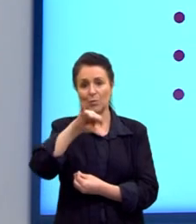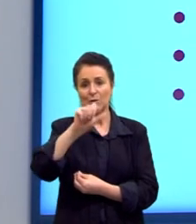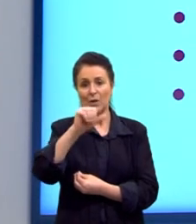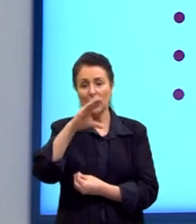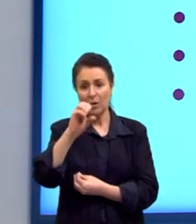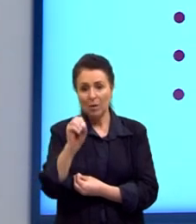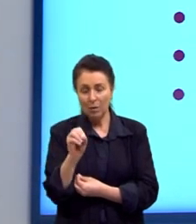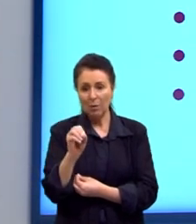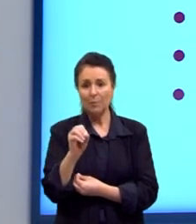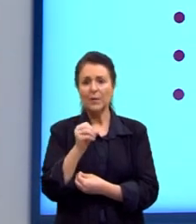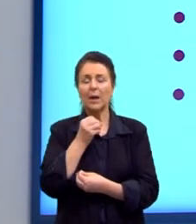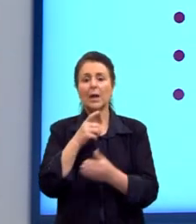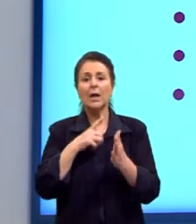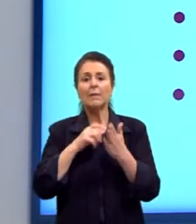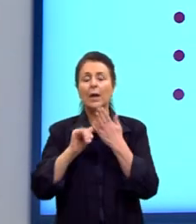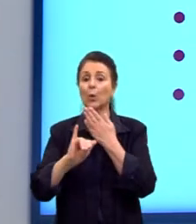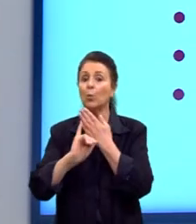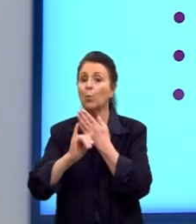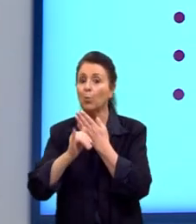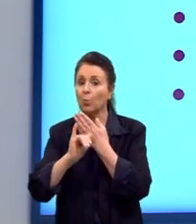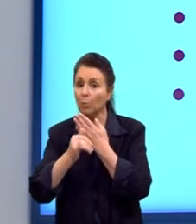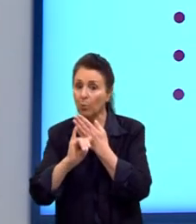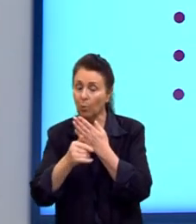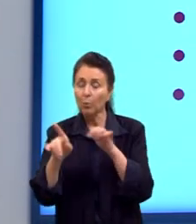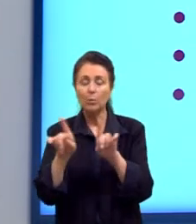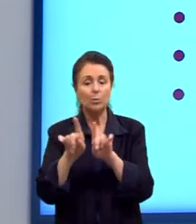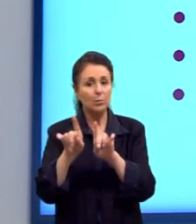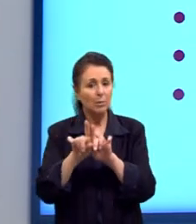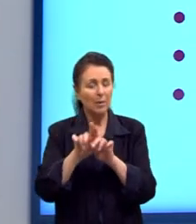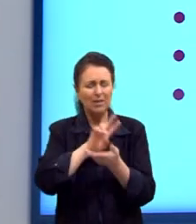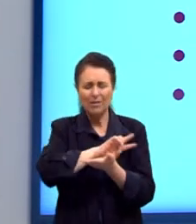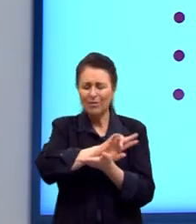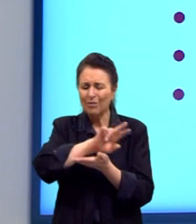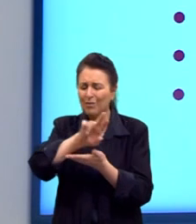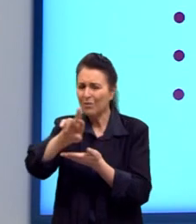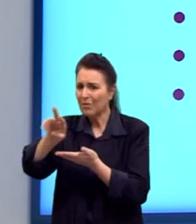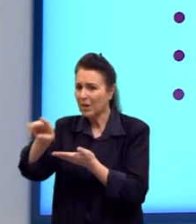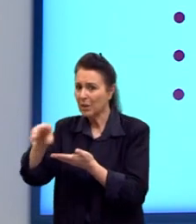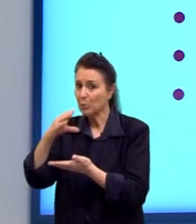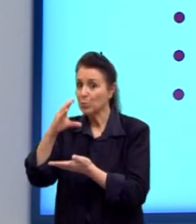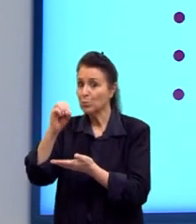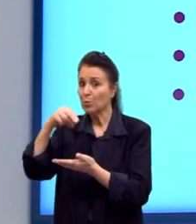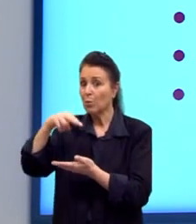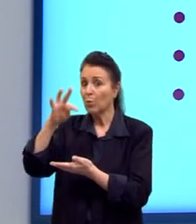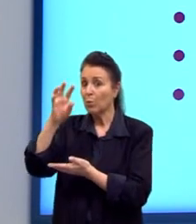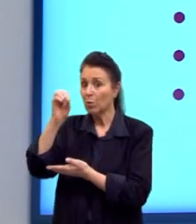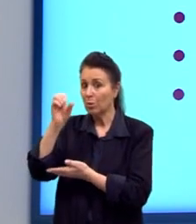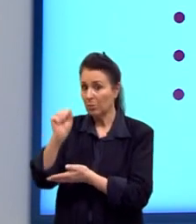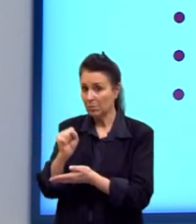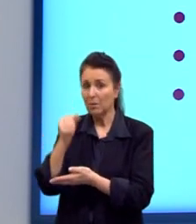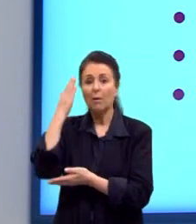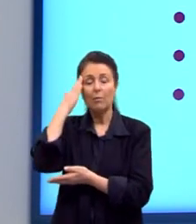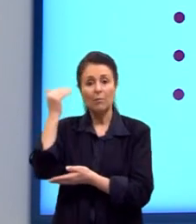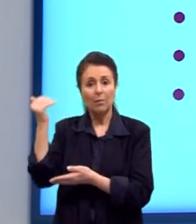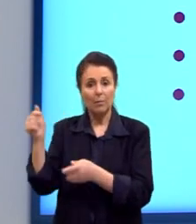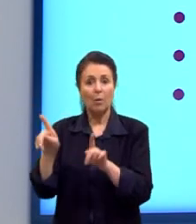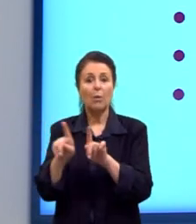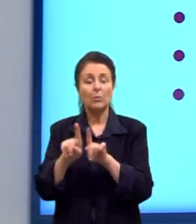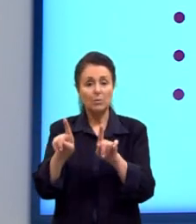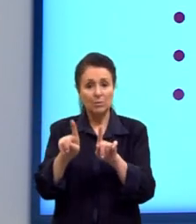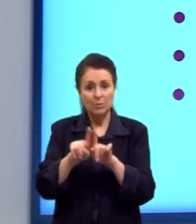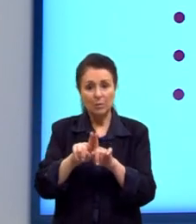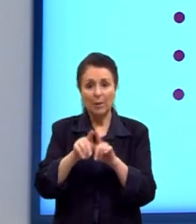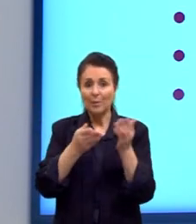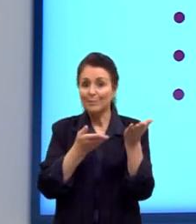Contos. Ele tem uma coletânea de contos imensas. Imensa. Com contos que ficaram muito famosos. E volta e meia